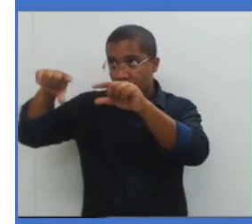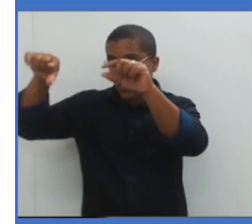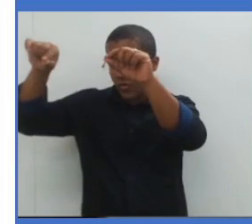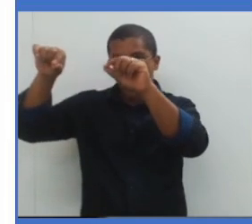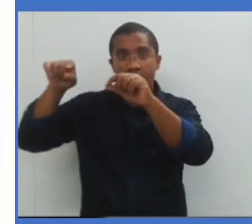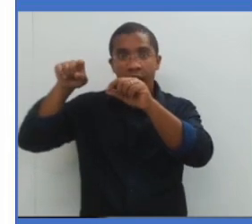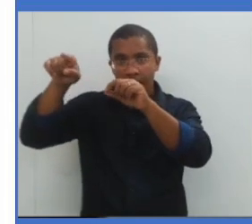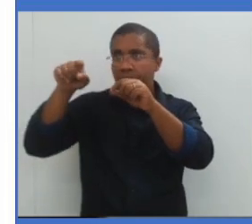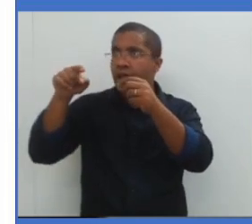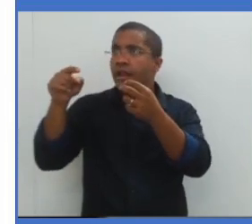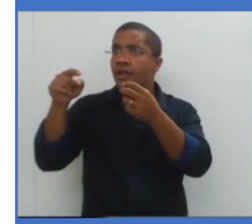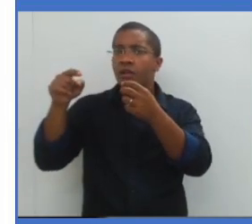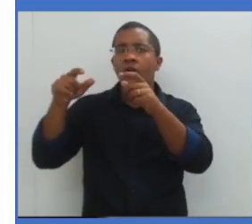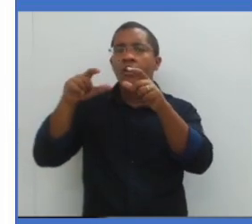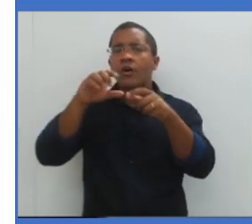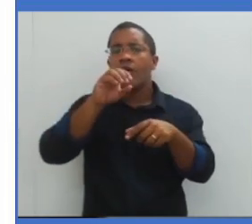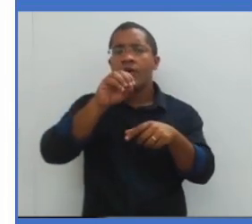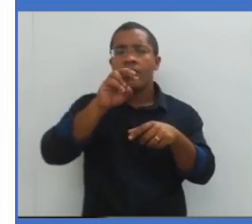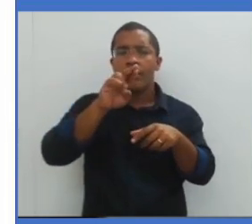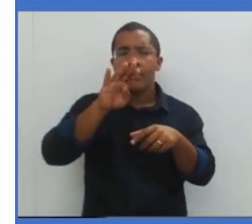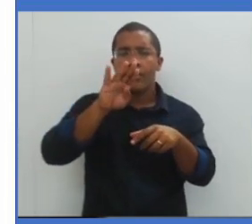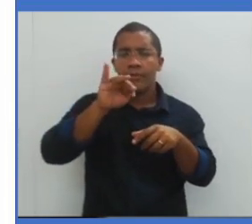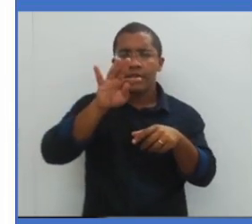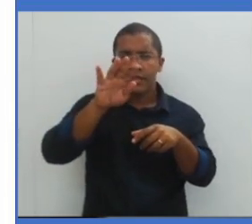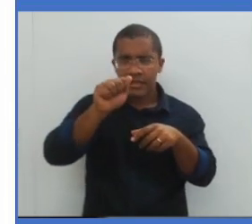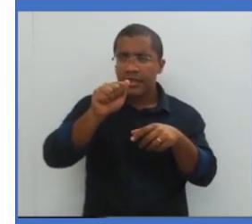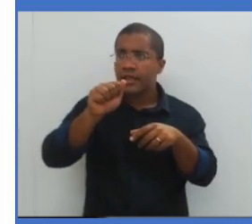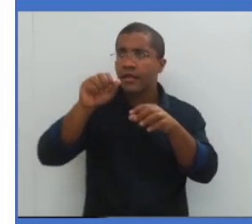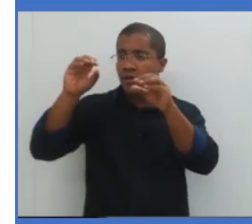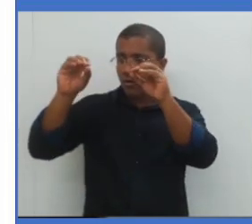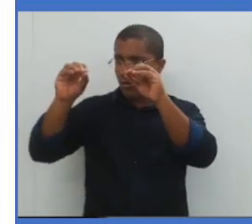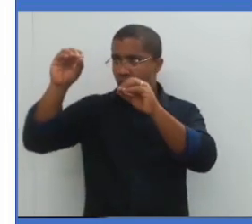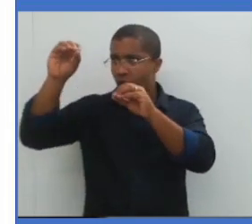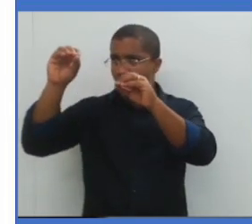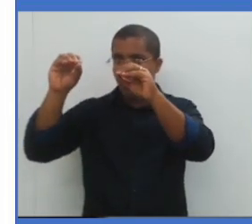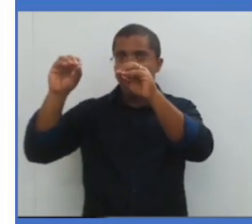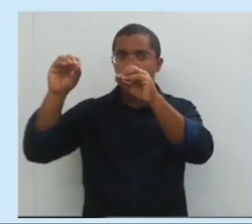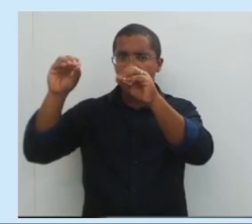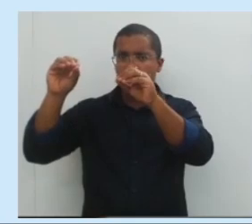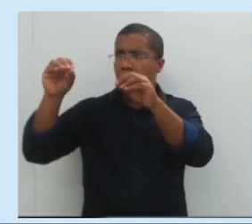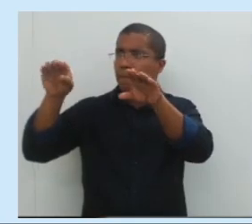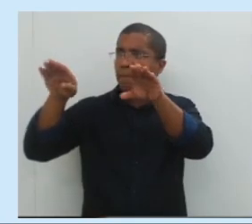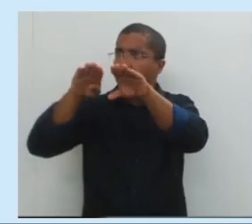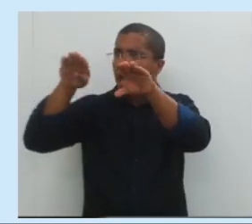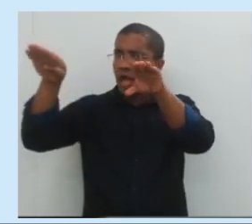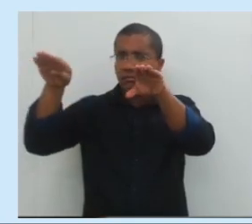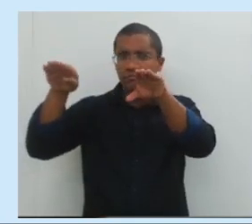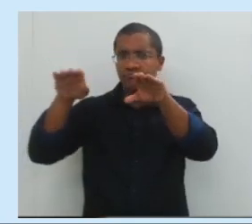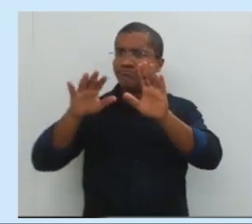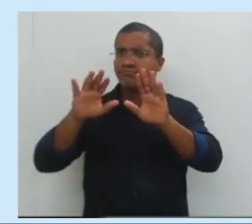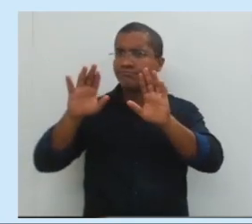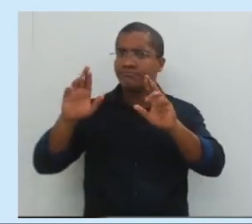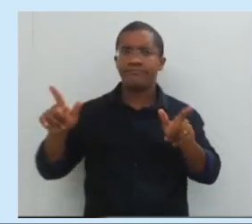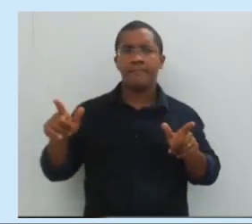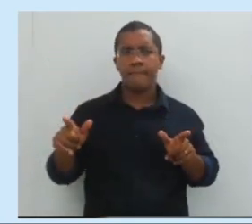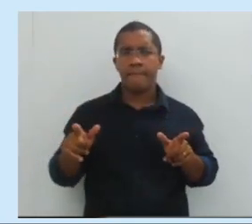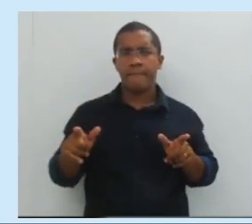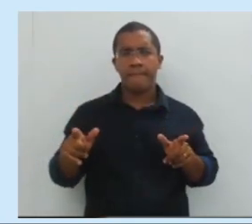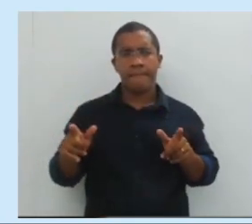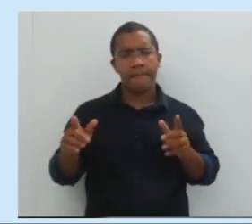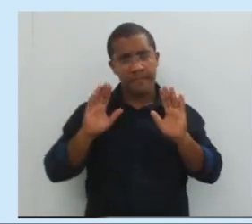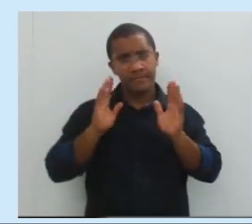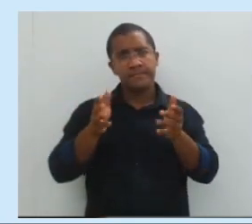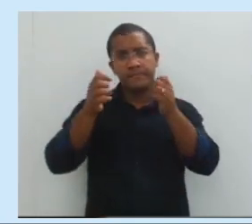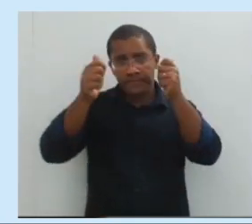não são descritas no mesmo plano. Eu já falei para vocês que as órbitas não estão no mesmo